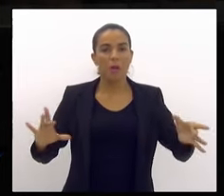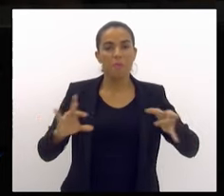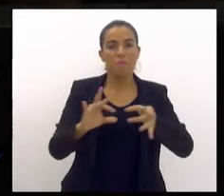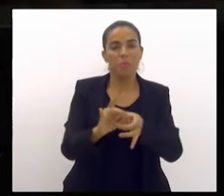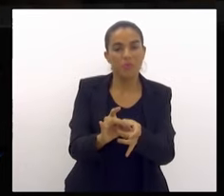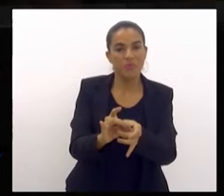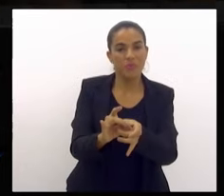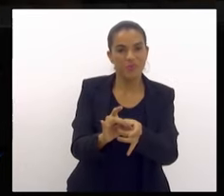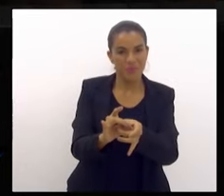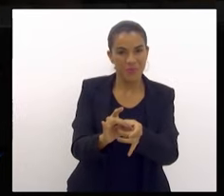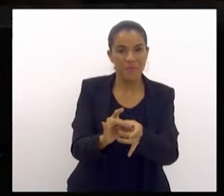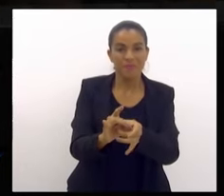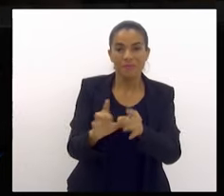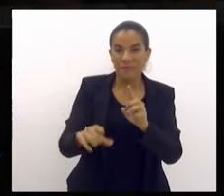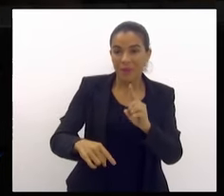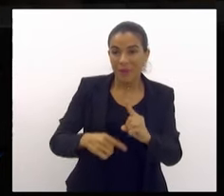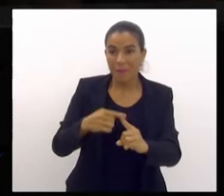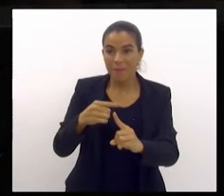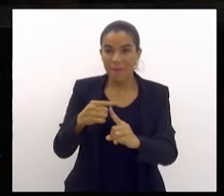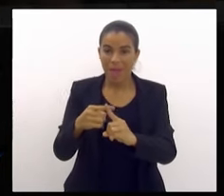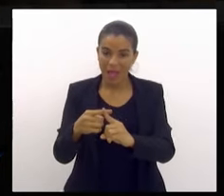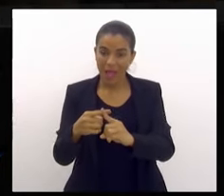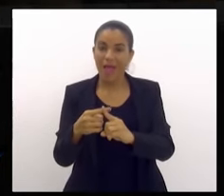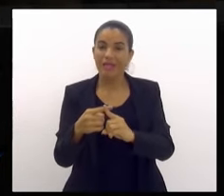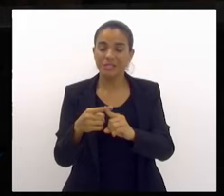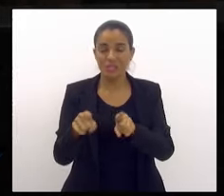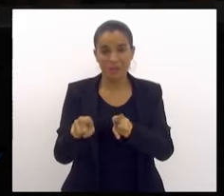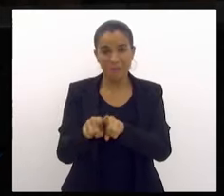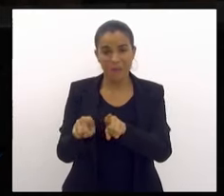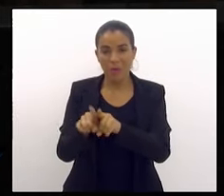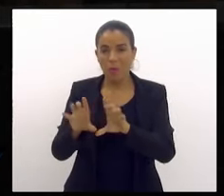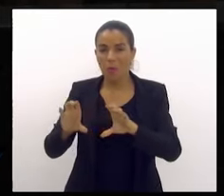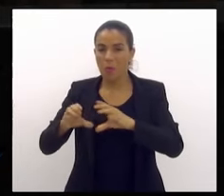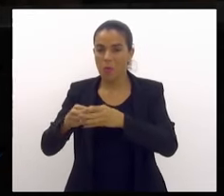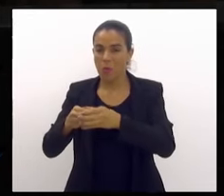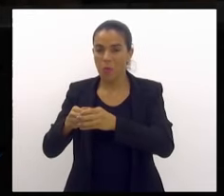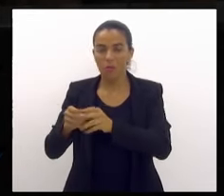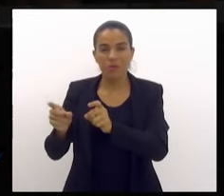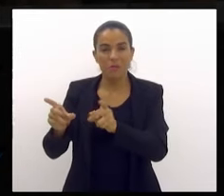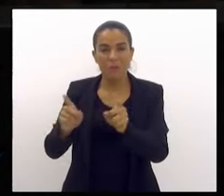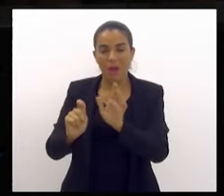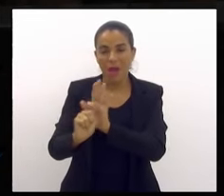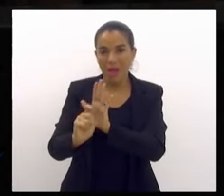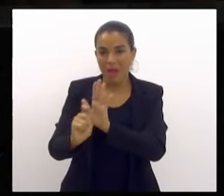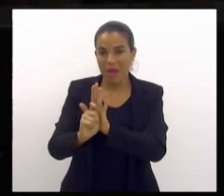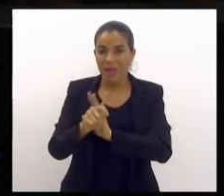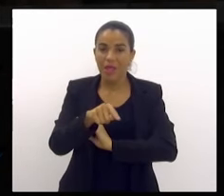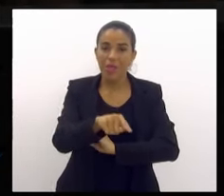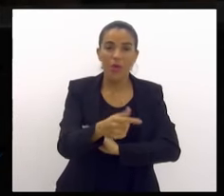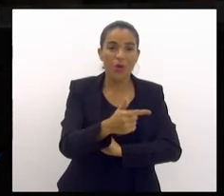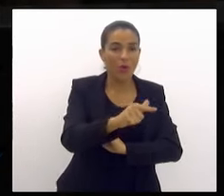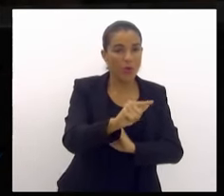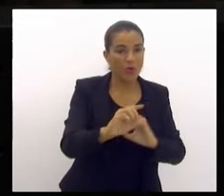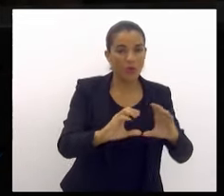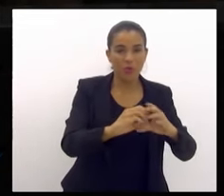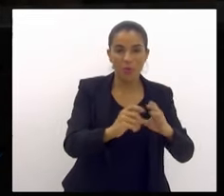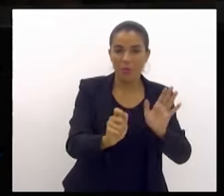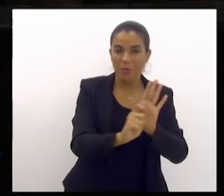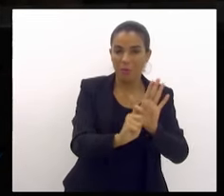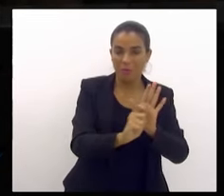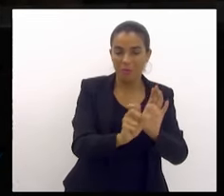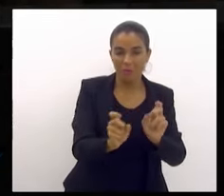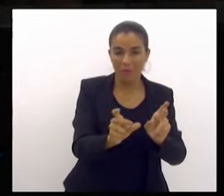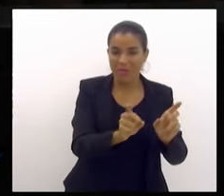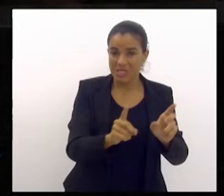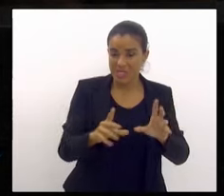se uniu com um segmento de narcotraficantes e tem uma ponta com outro segmento. Se eles não